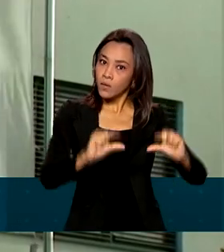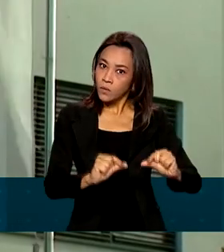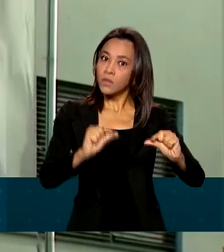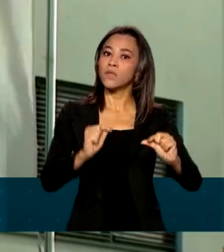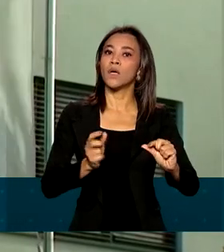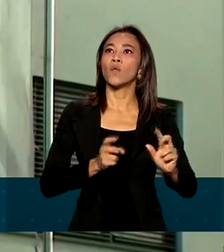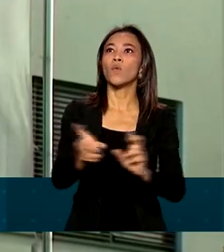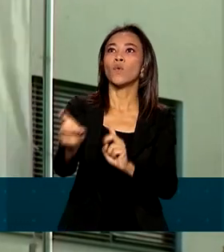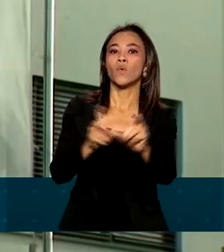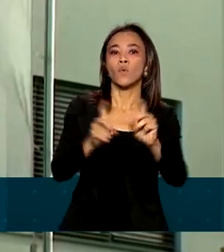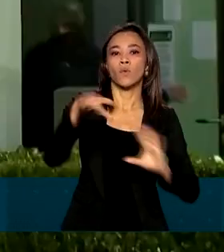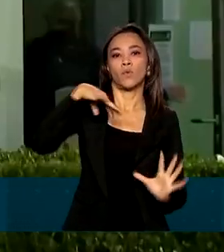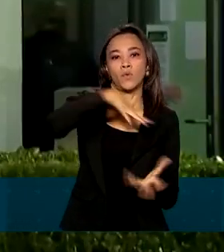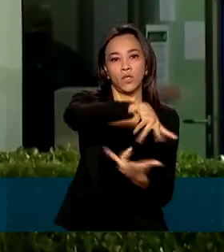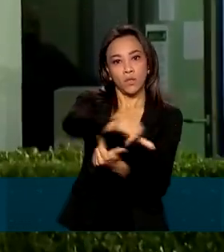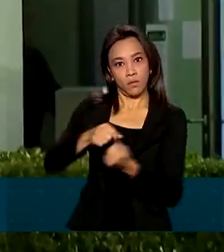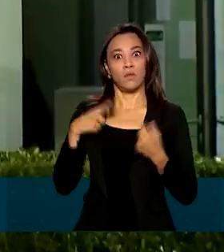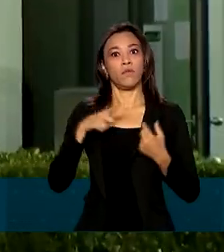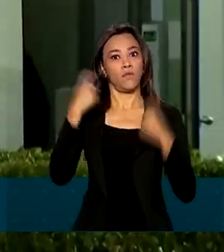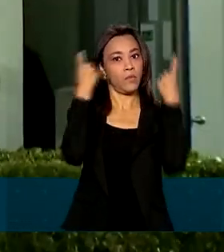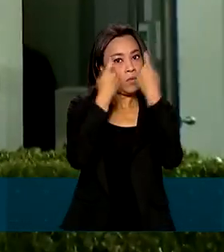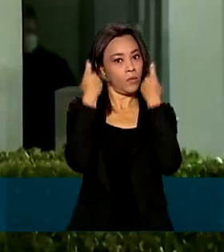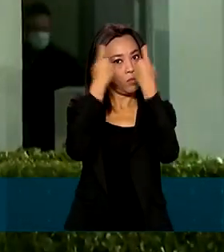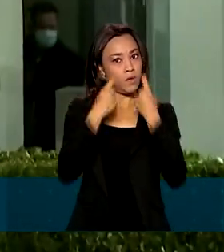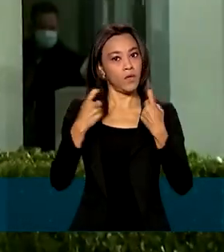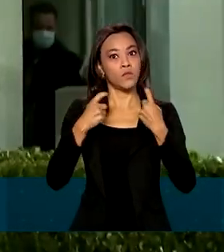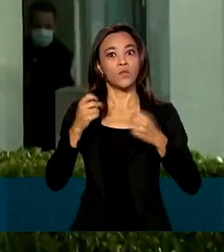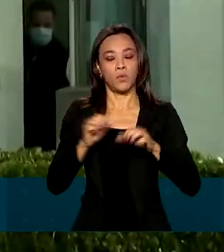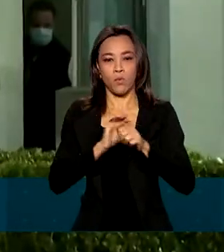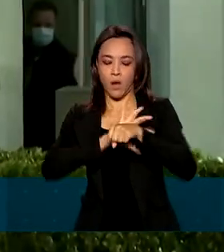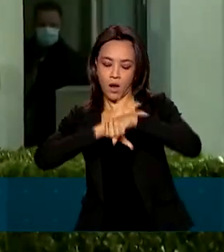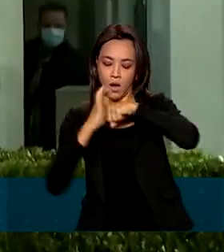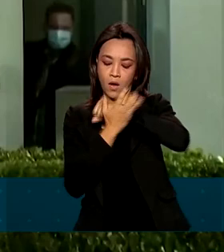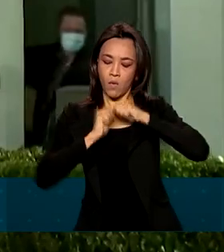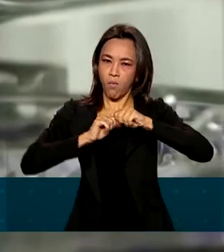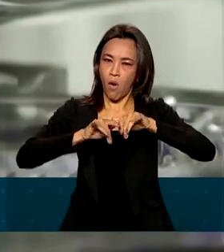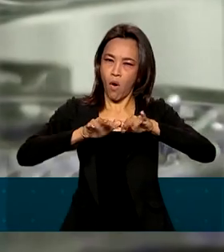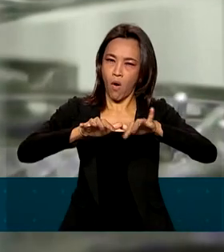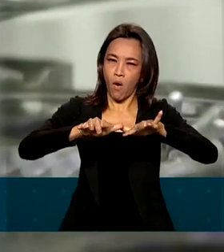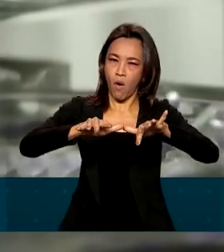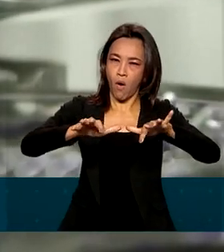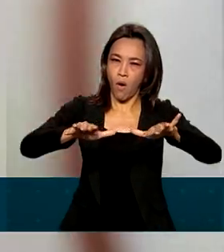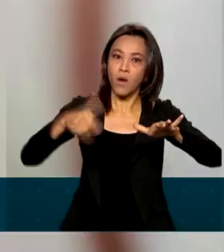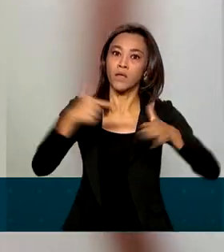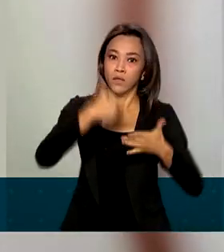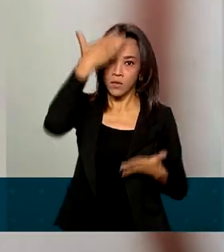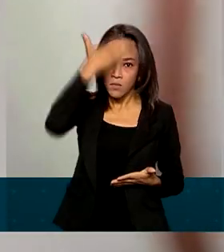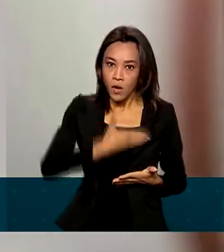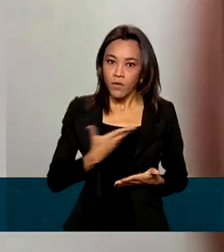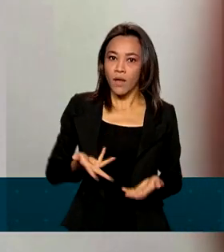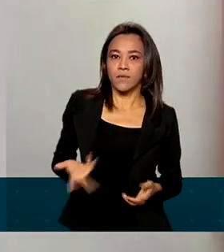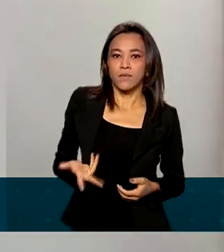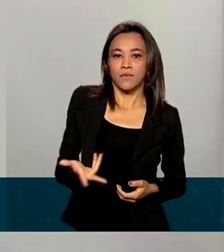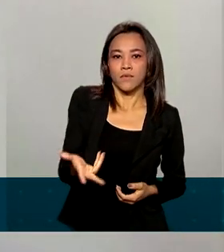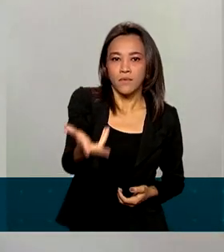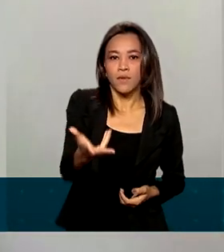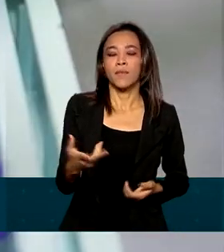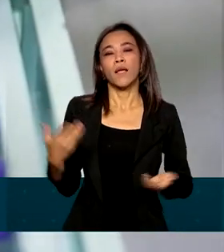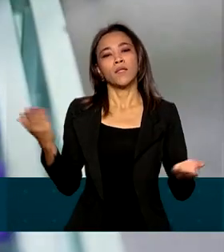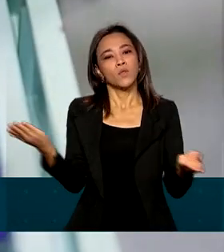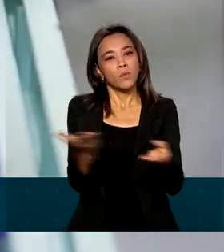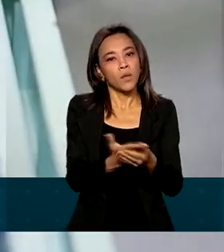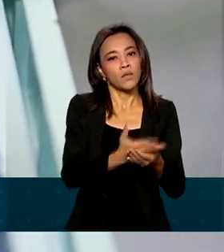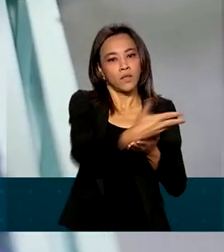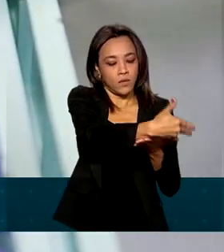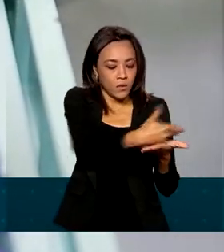mundial e de avanço preocupante da Covid-19 no país. O que justifica a celeridade do processo e o número